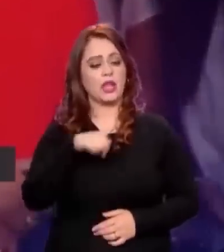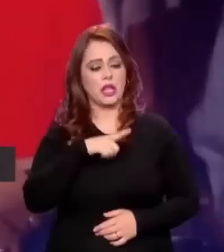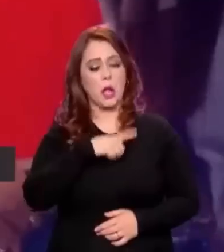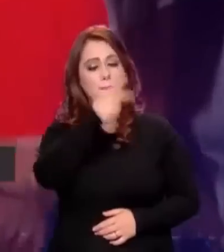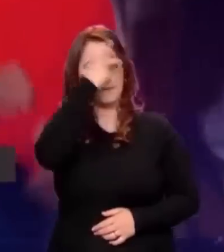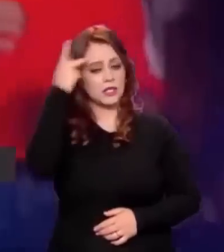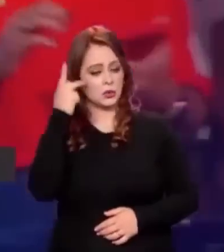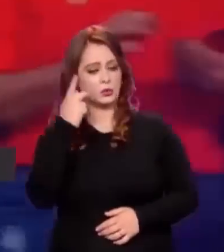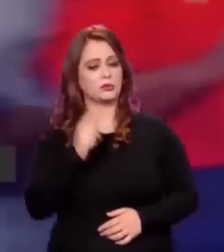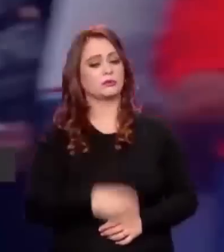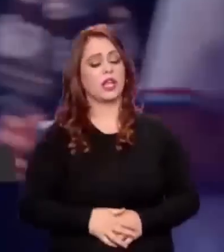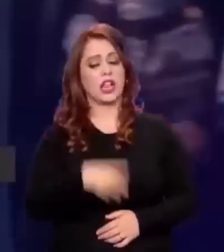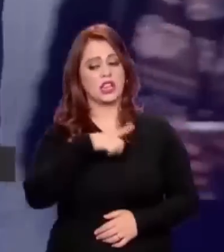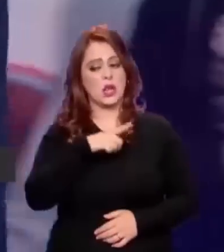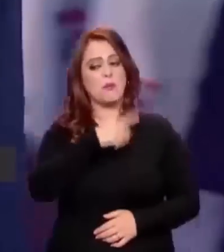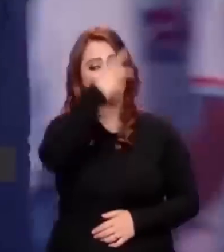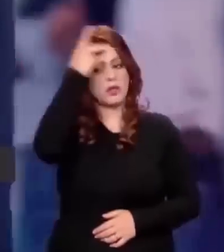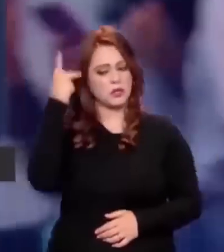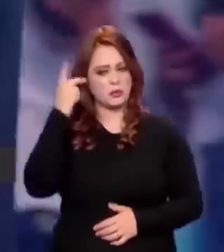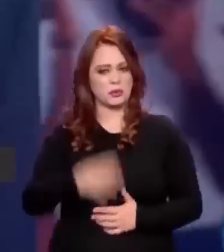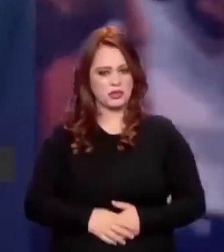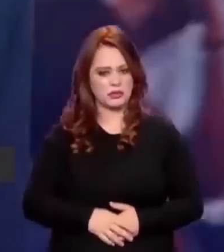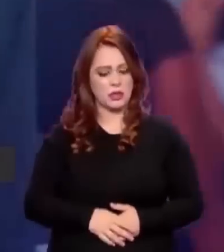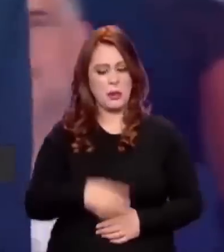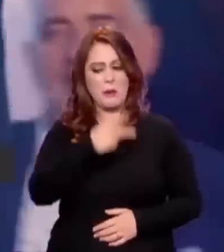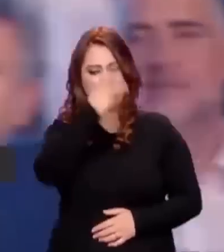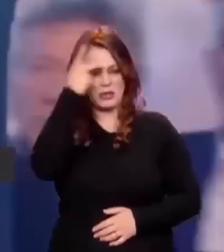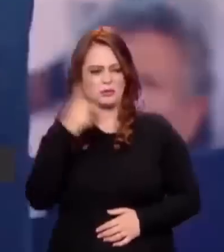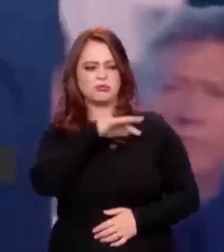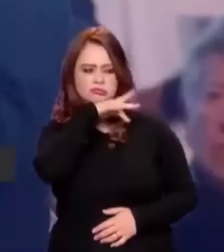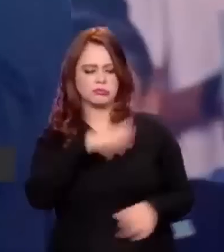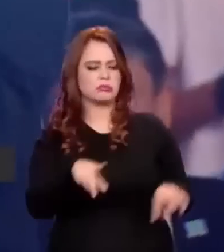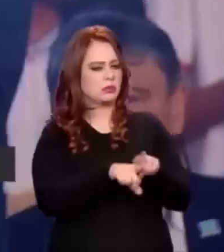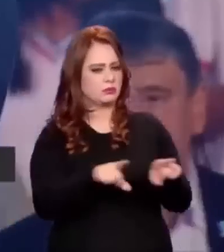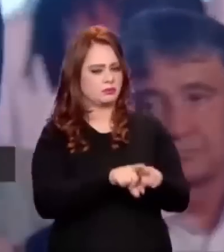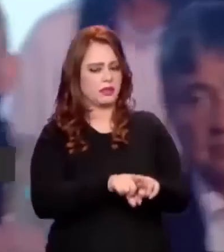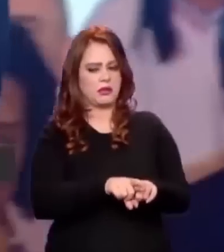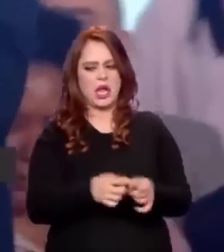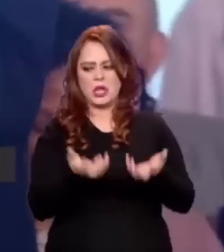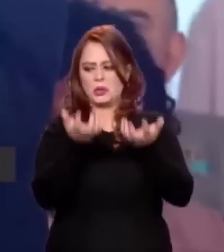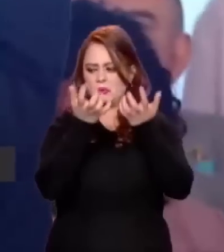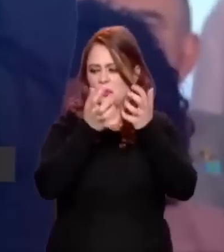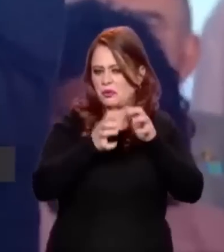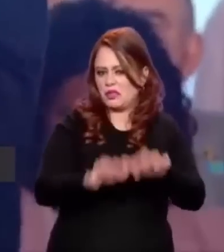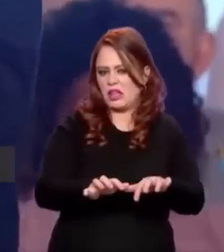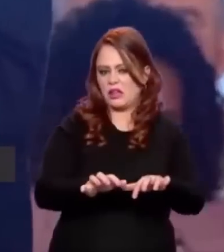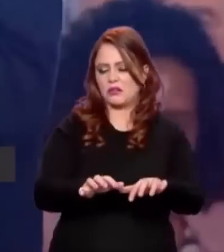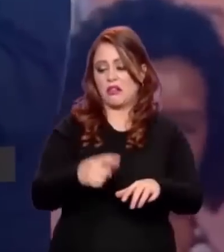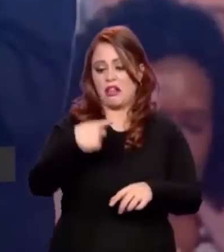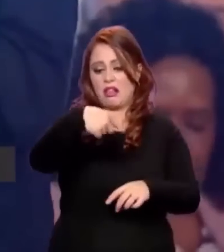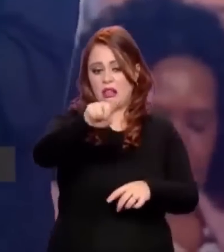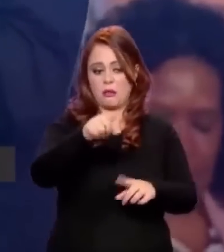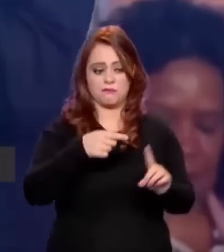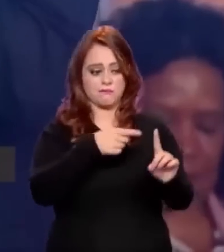alguns negacionistas, não quiseram que ele fosse na feira.